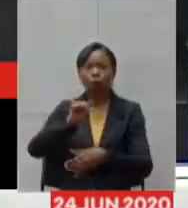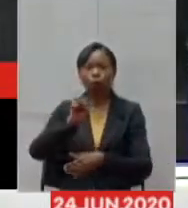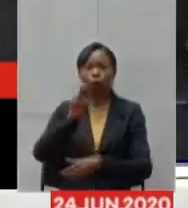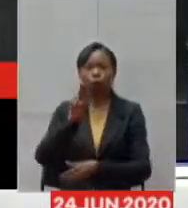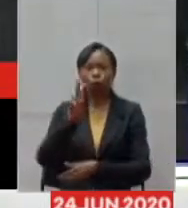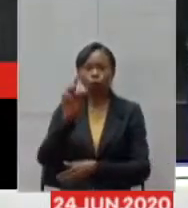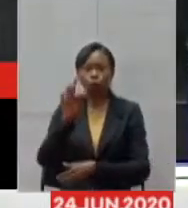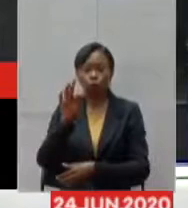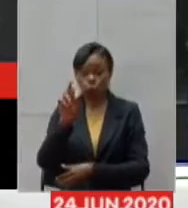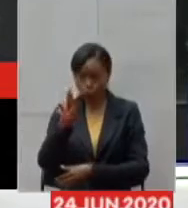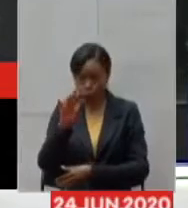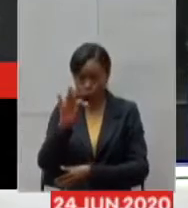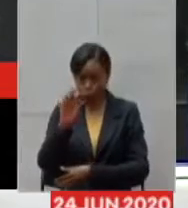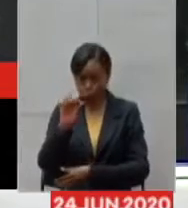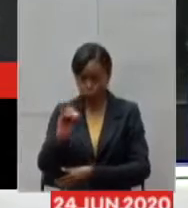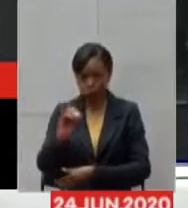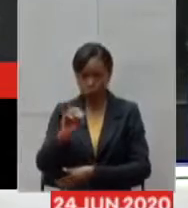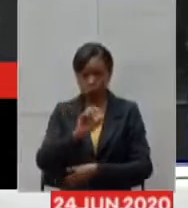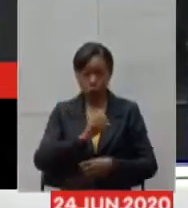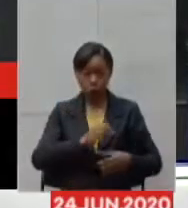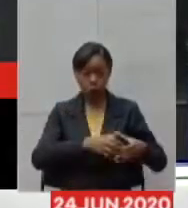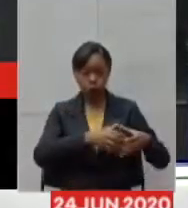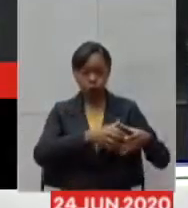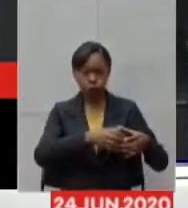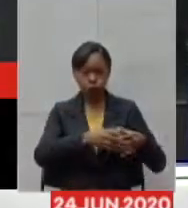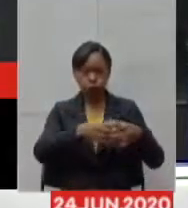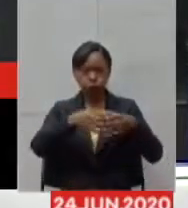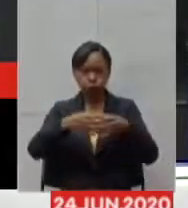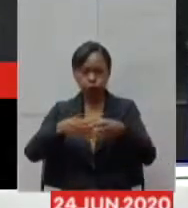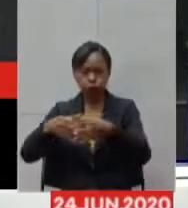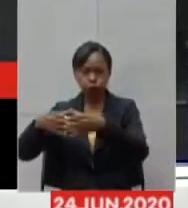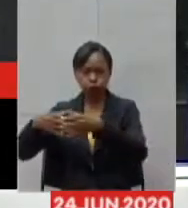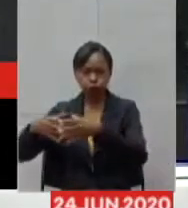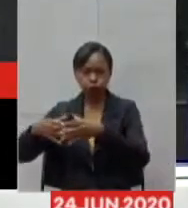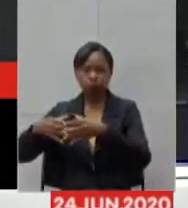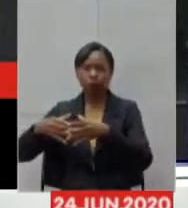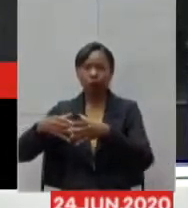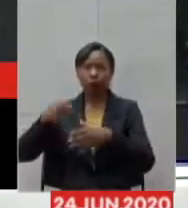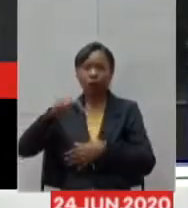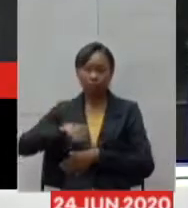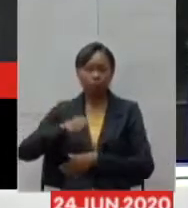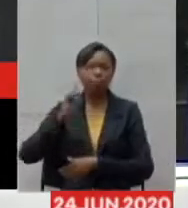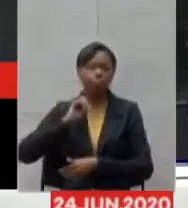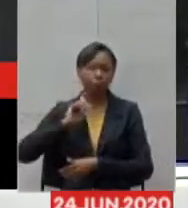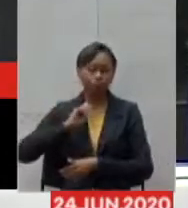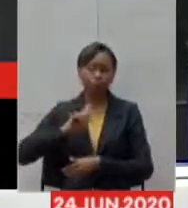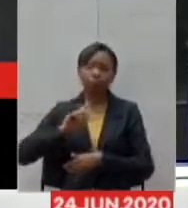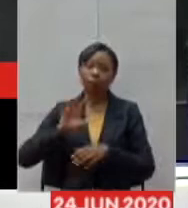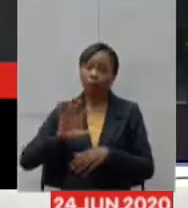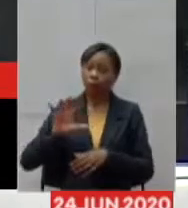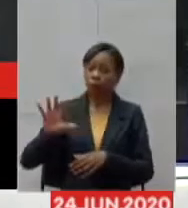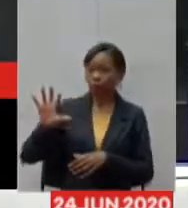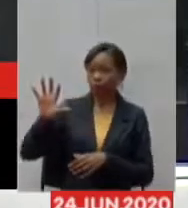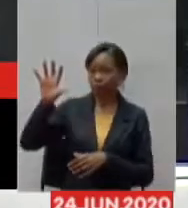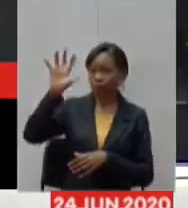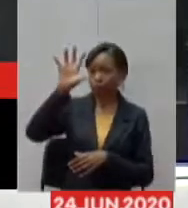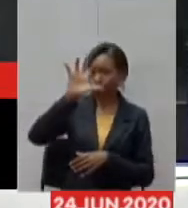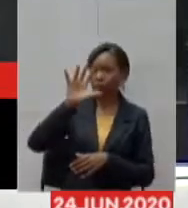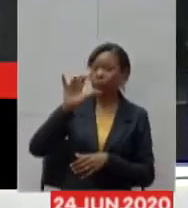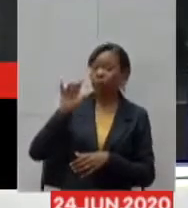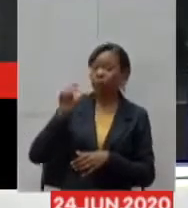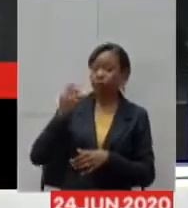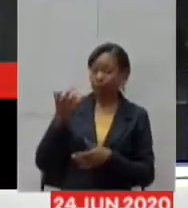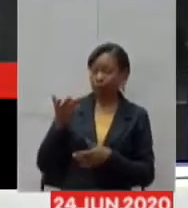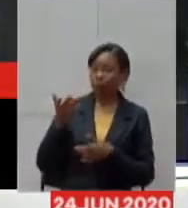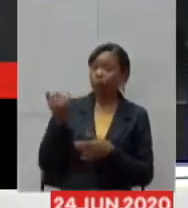já passamos de 120 surtos. É muito importante que cada localização tenha uma adesão ao controle dos surtos,